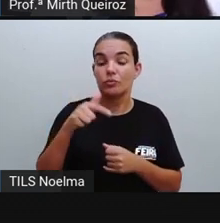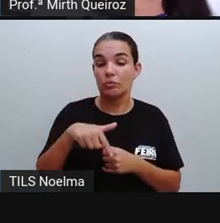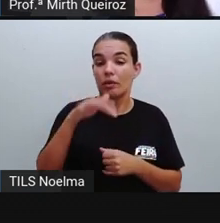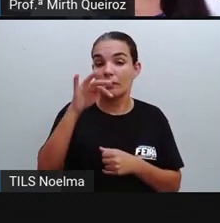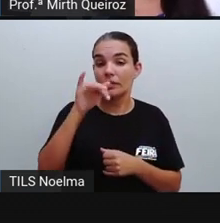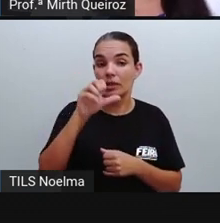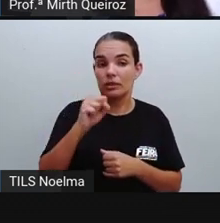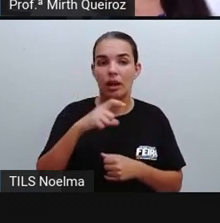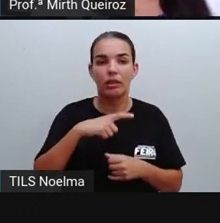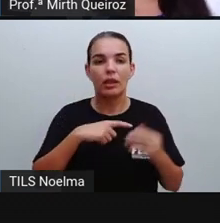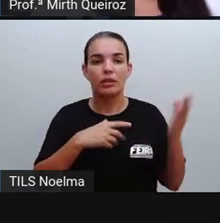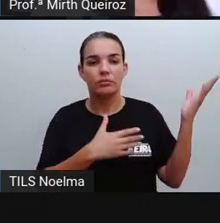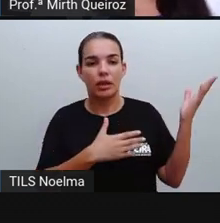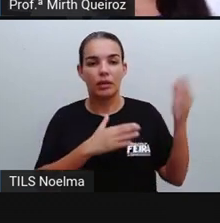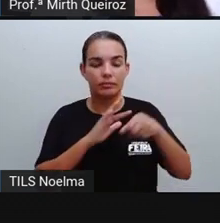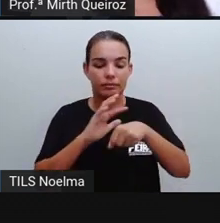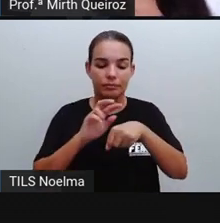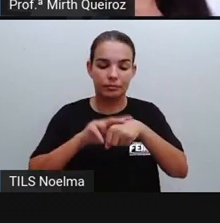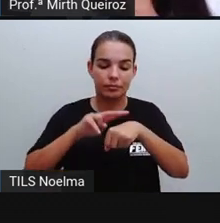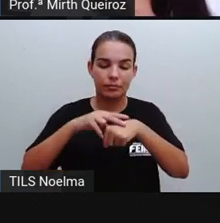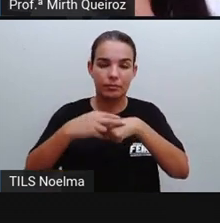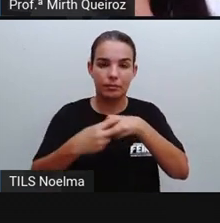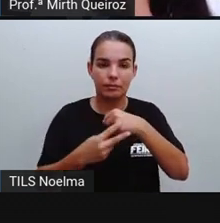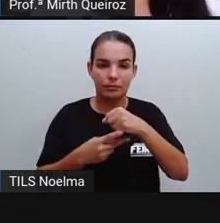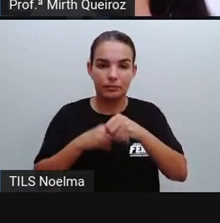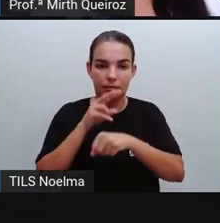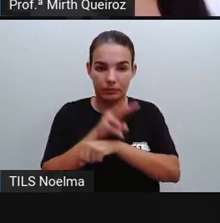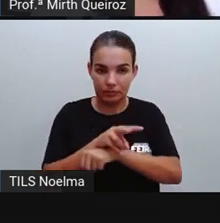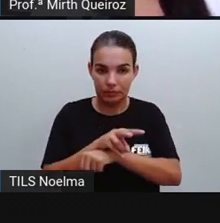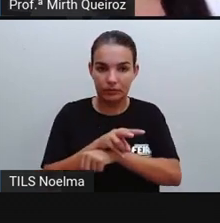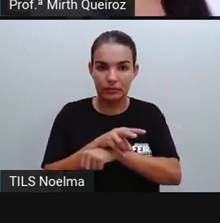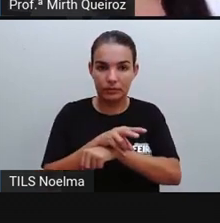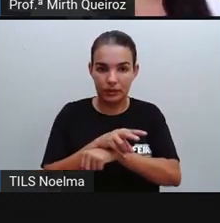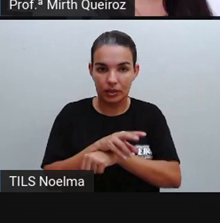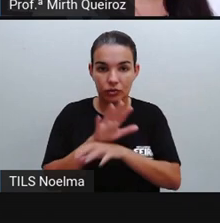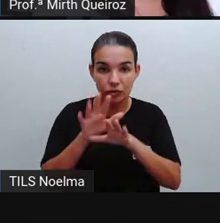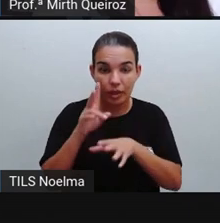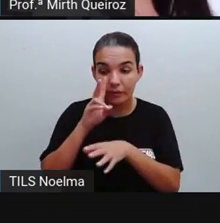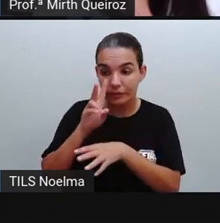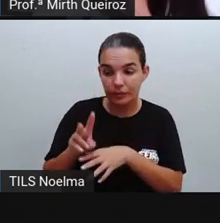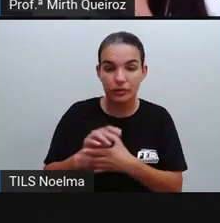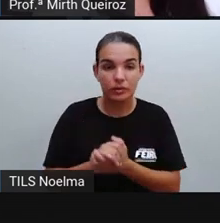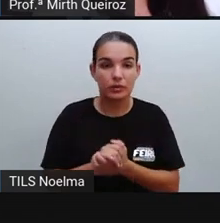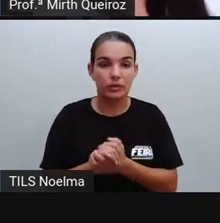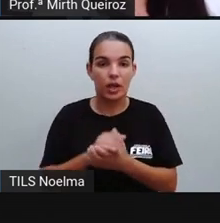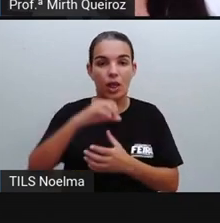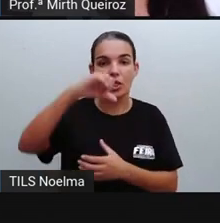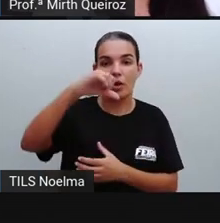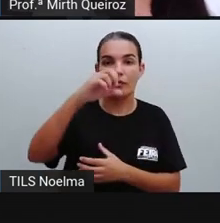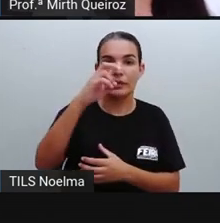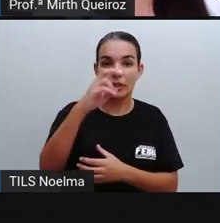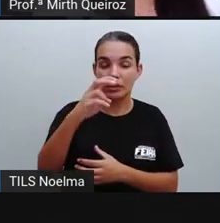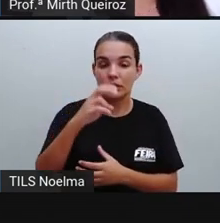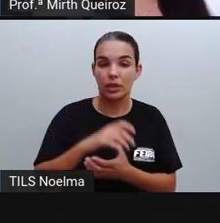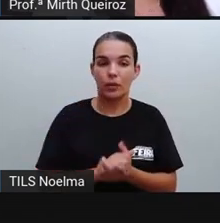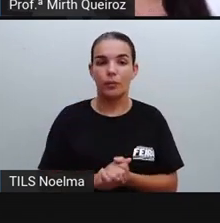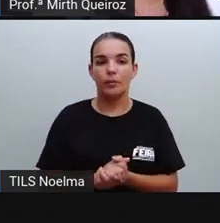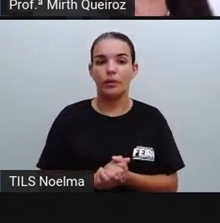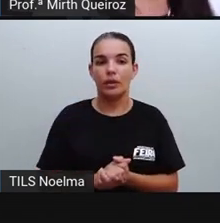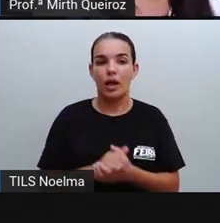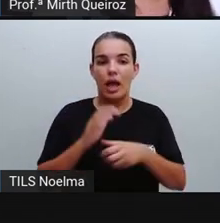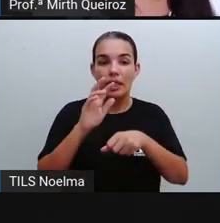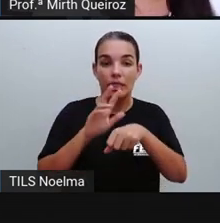E aí nós temos dengue, casos notificados, viu? Dengue, 95 casos notificados.